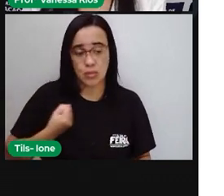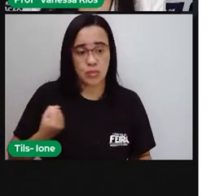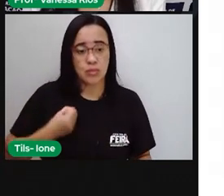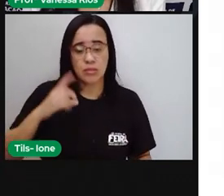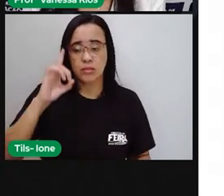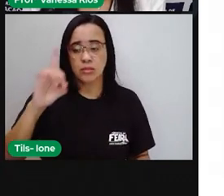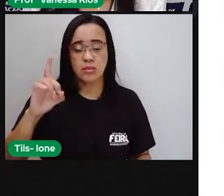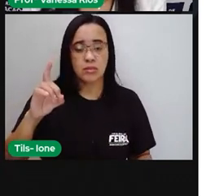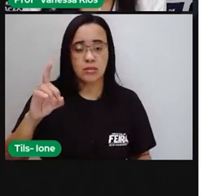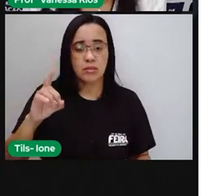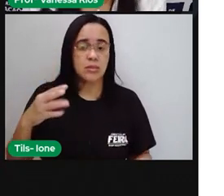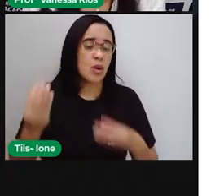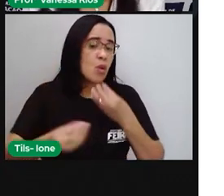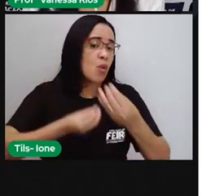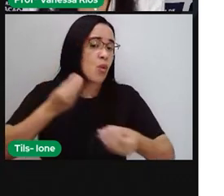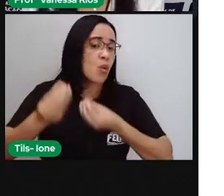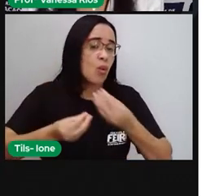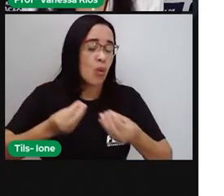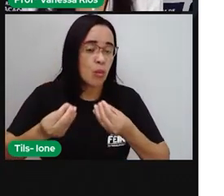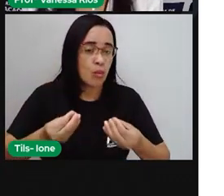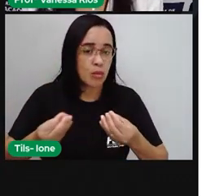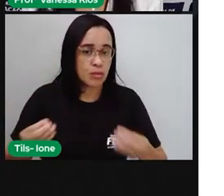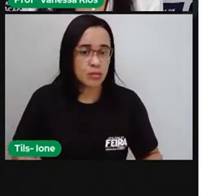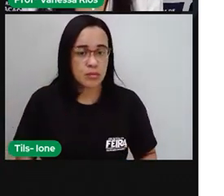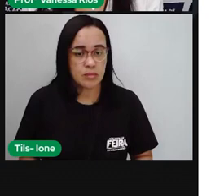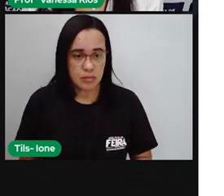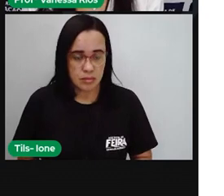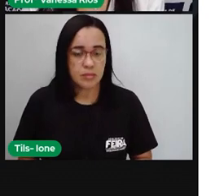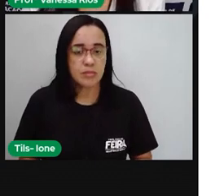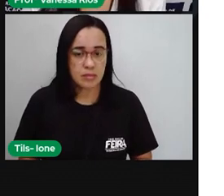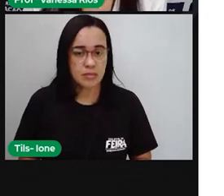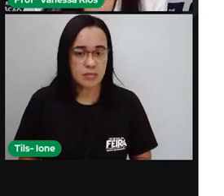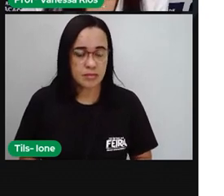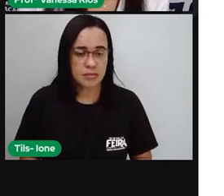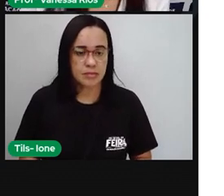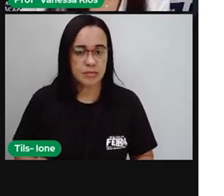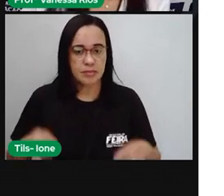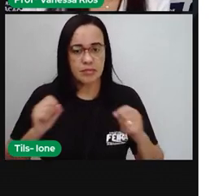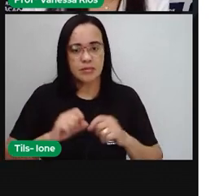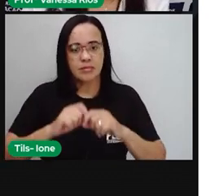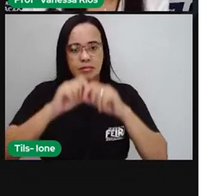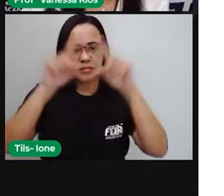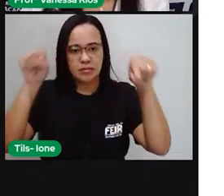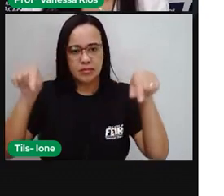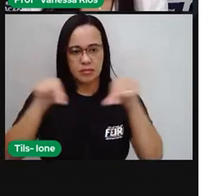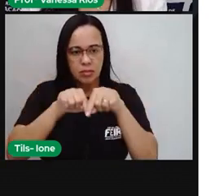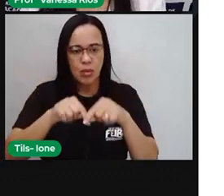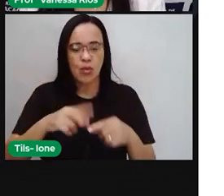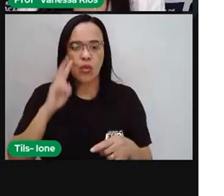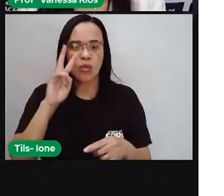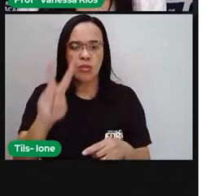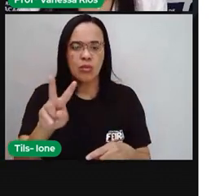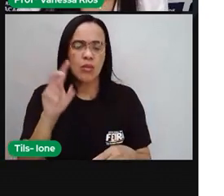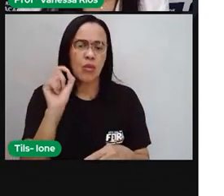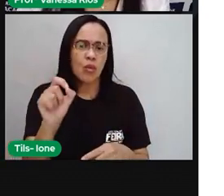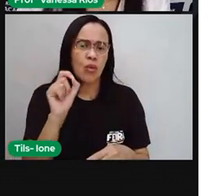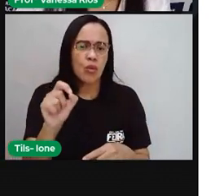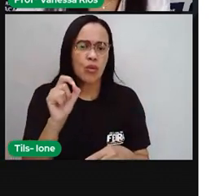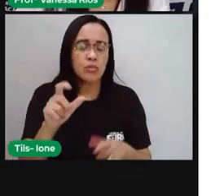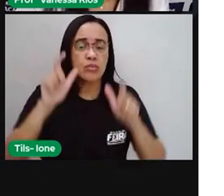classificados. E a gente volta aí para um quadro posicional, onde a gente percebe a